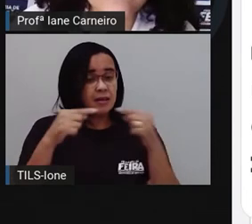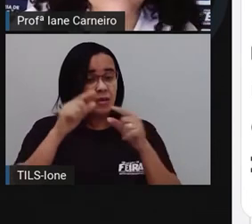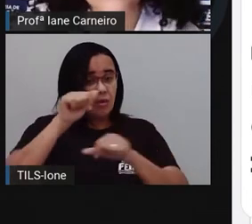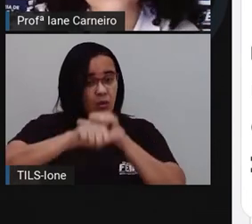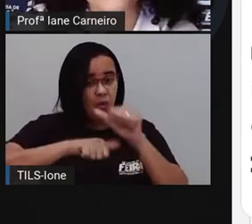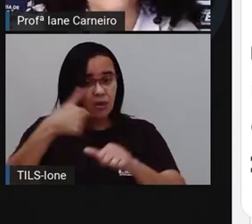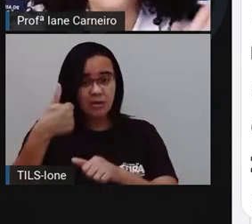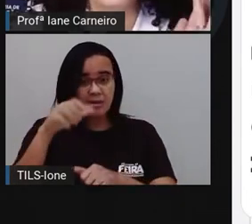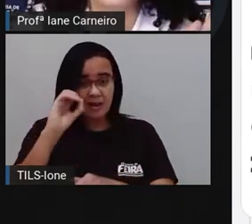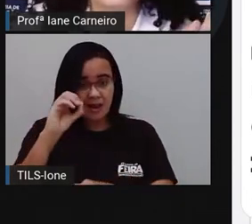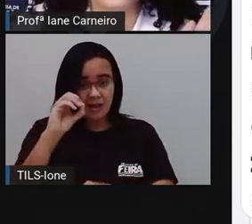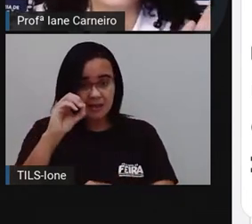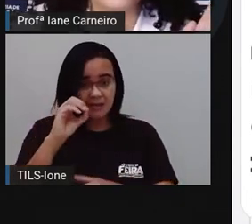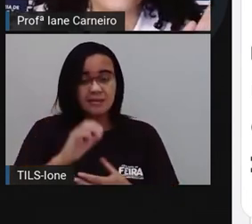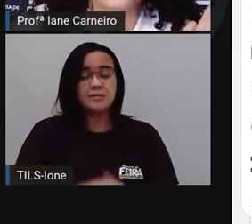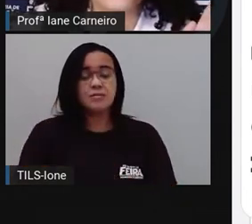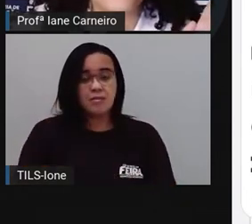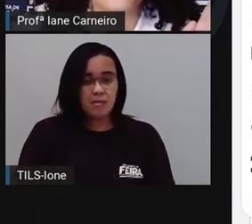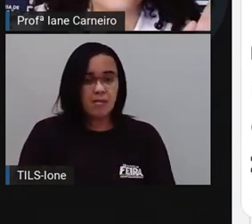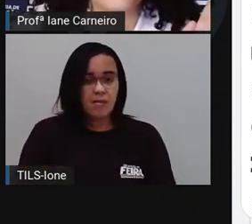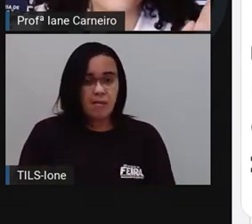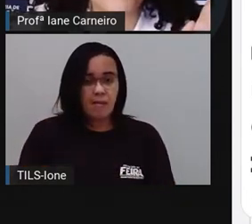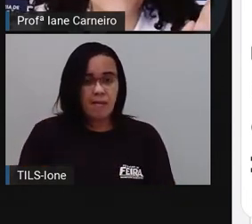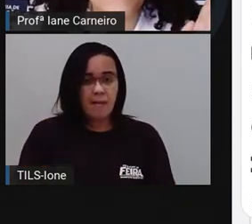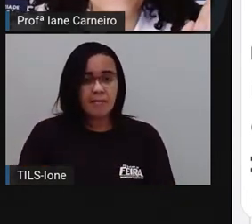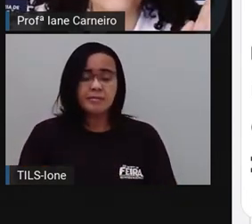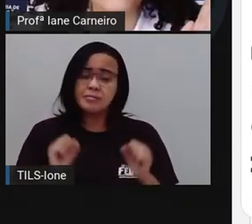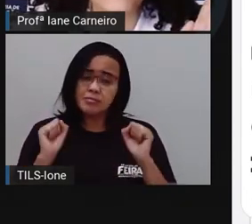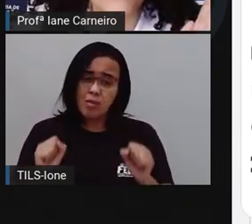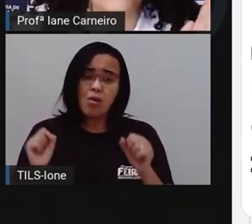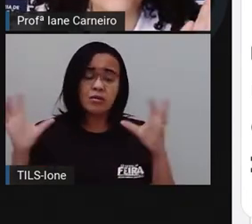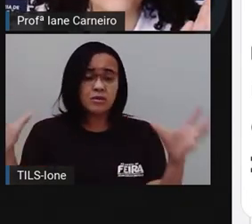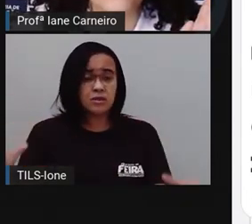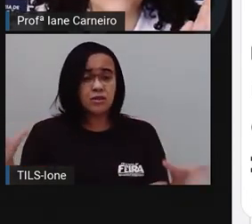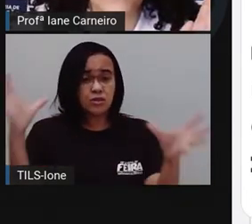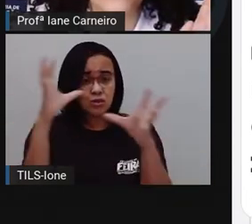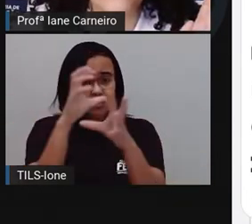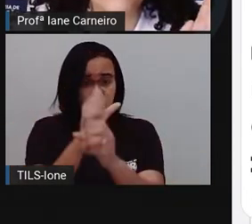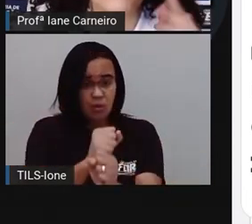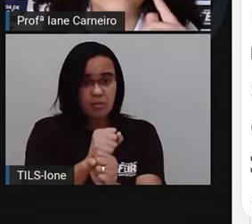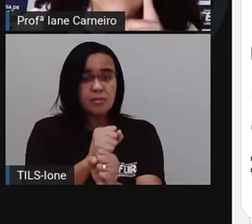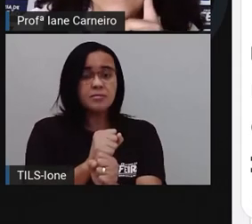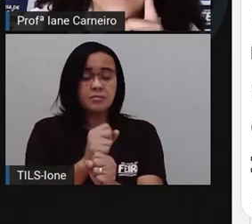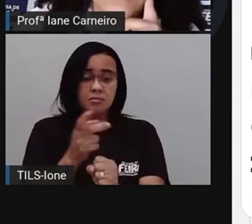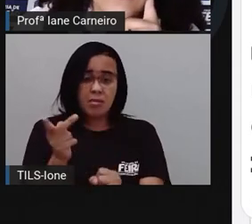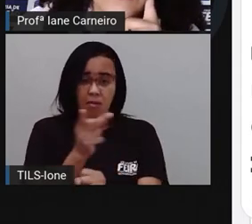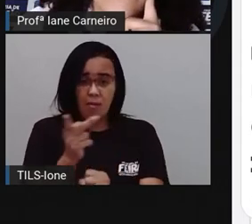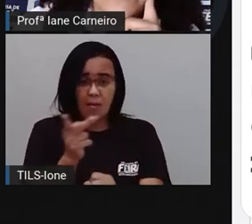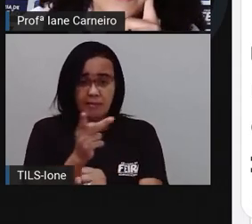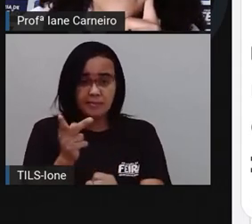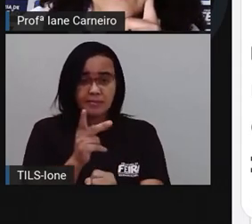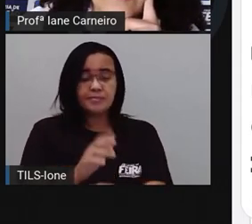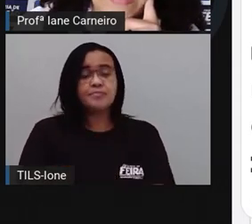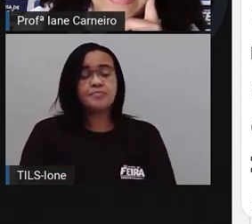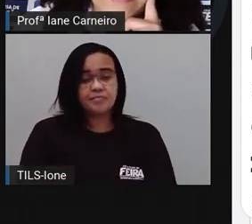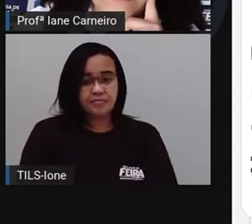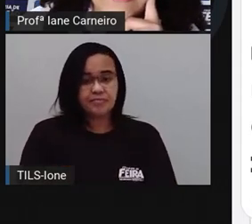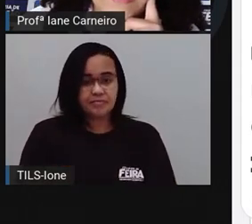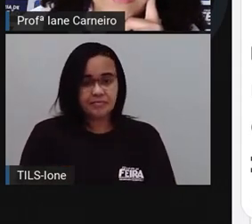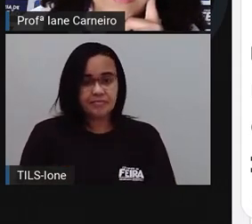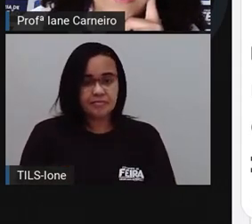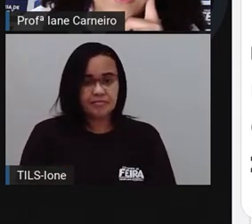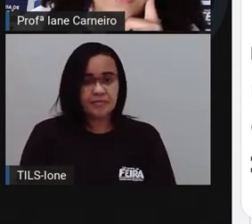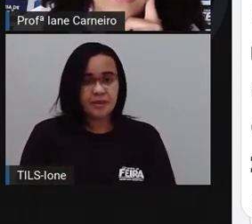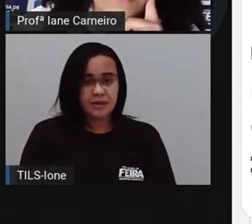gente deixa esse dez aqui. E a gente pode, ó, somar as unidades. Essas duas aqui. Então, gente pode somar esse